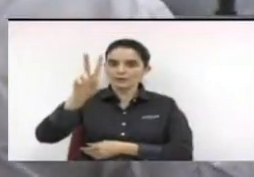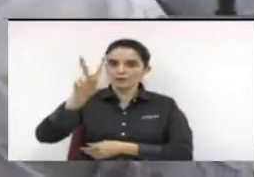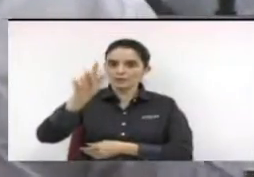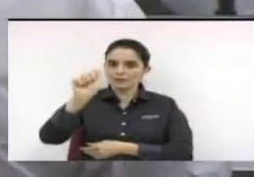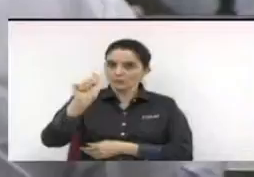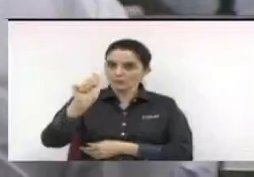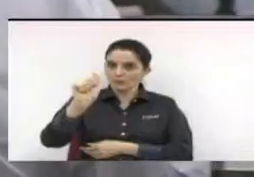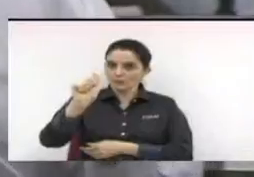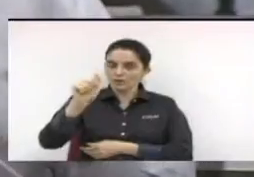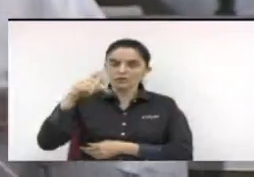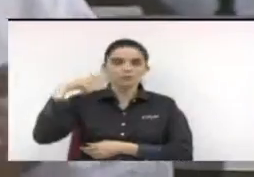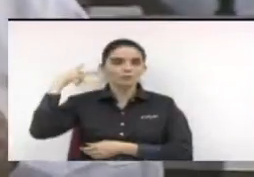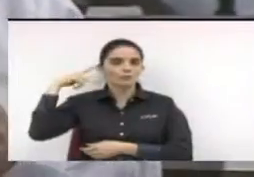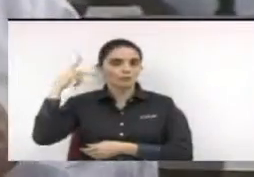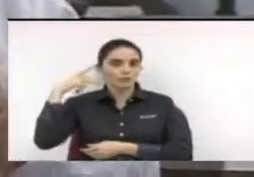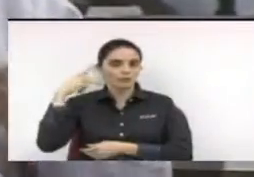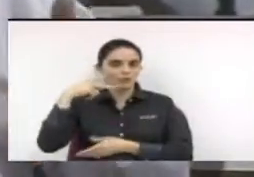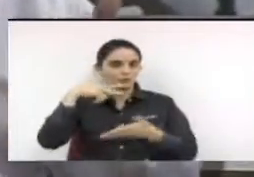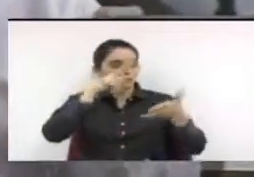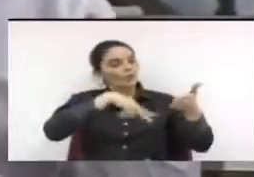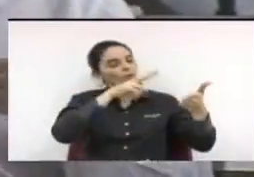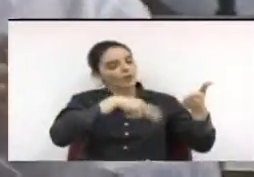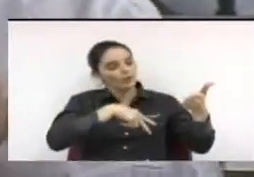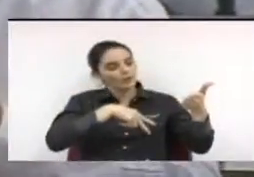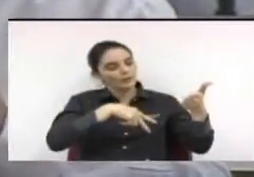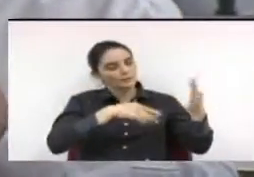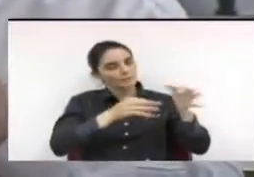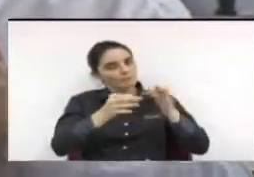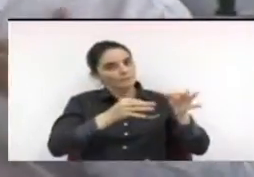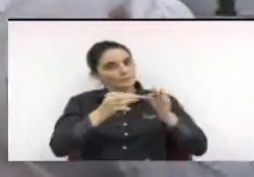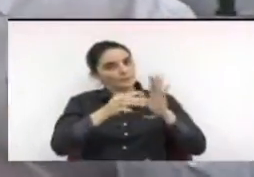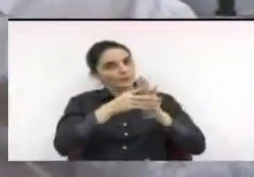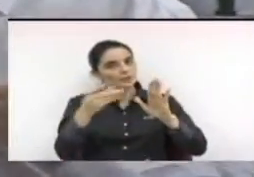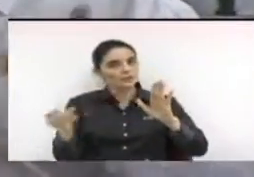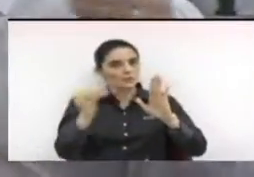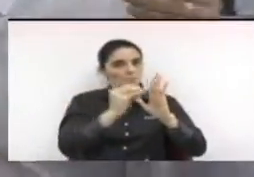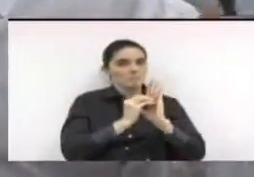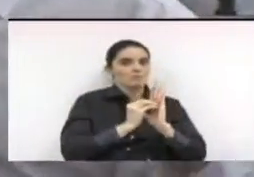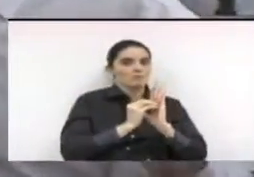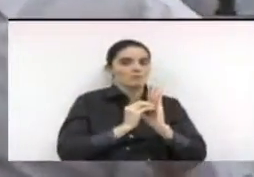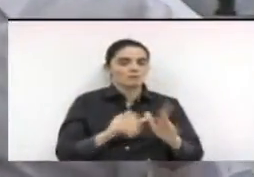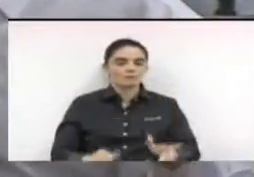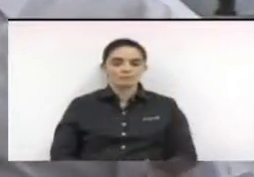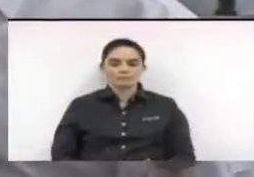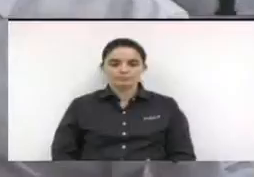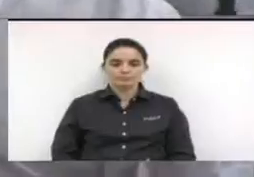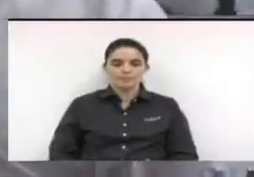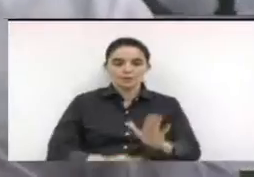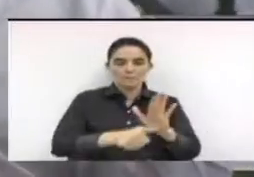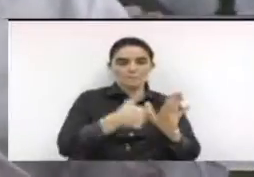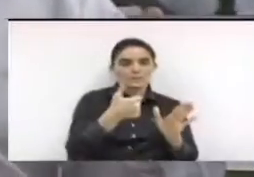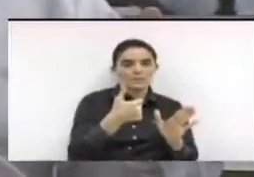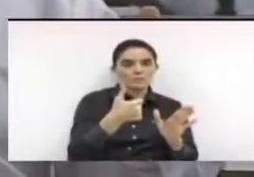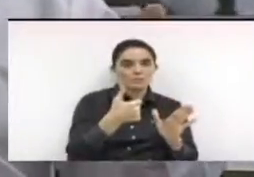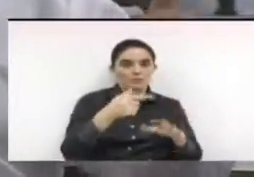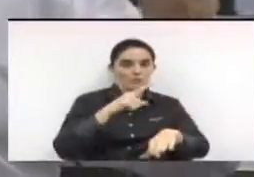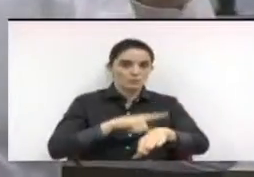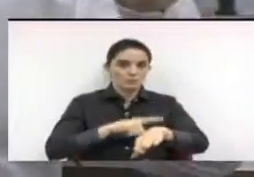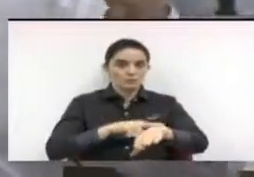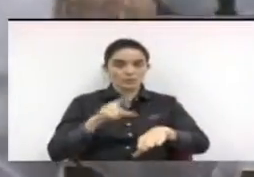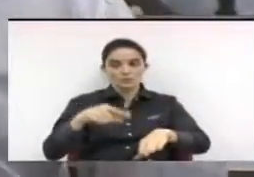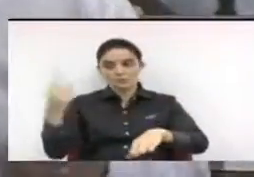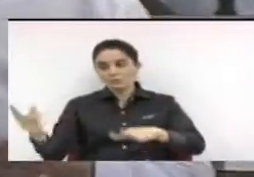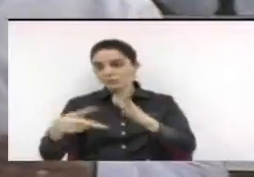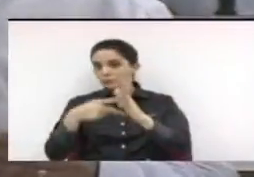vereadores possam fazer as emendas. Nesse intervalo do primeiro turno para o segundo, eu